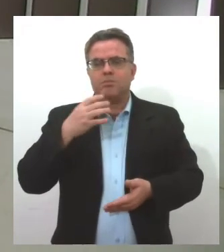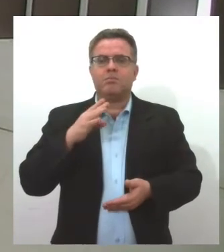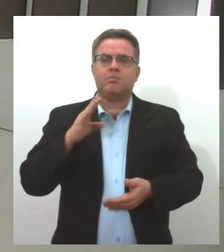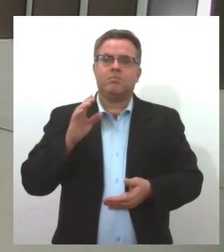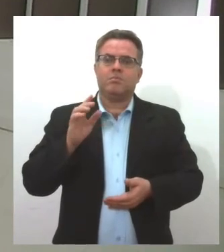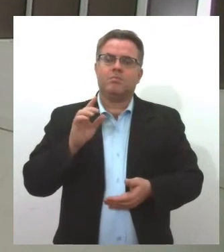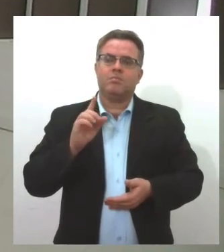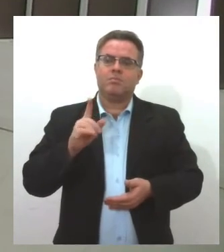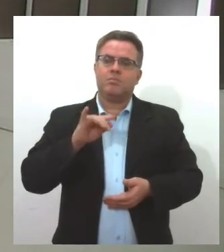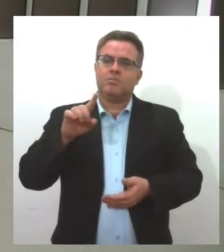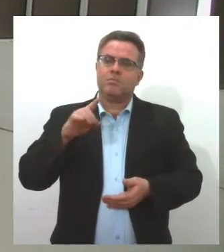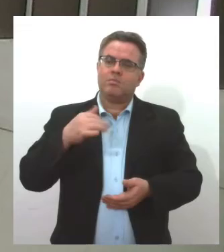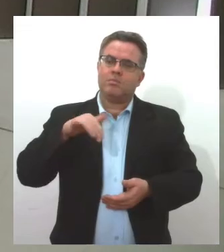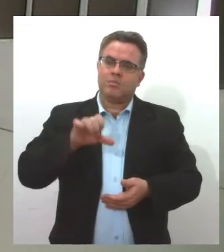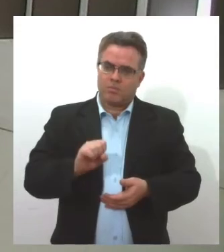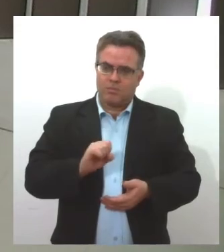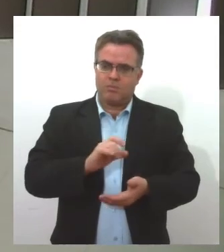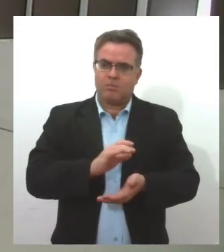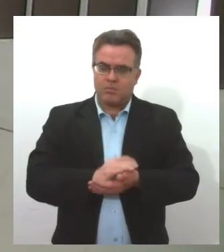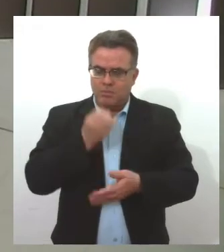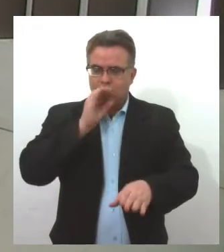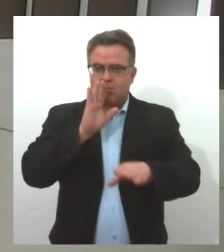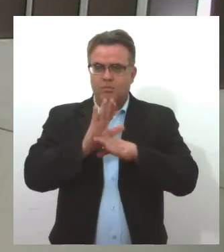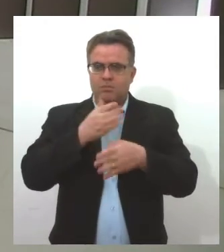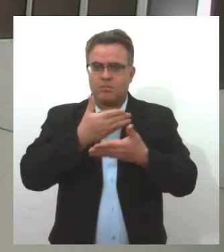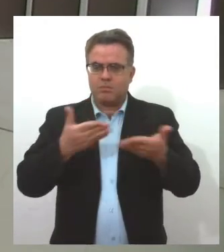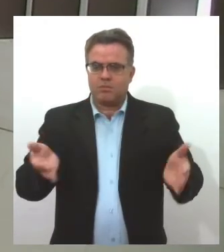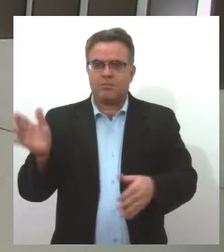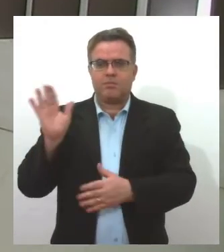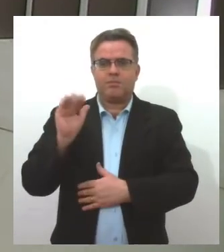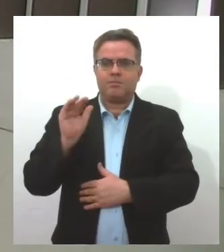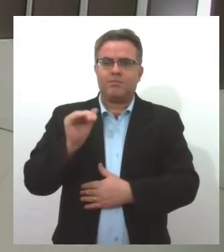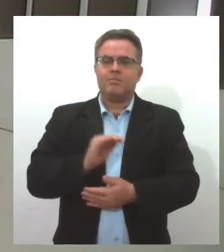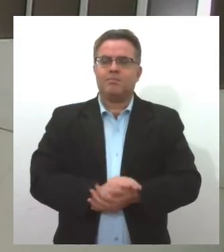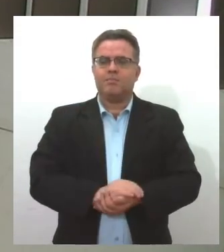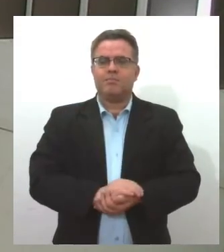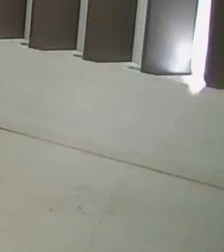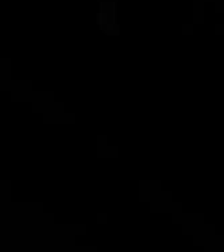compositor Luca Jamaica uma boa tarde pra você e até amanhã